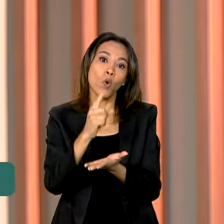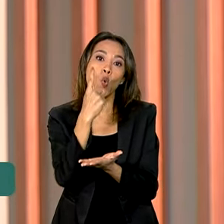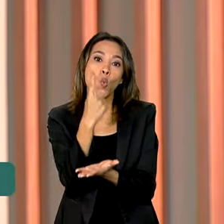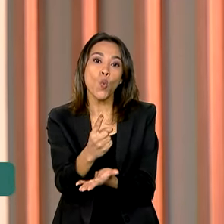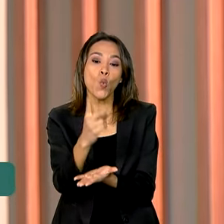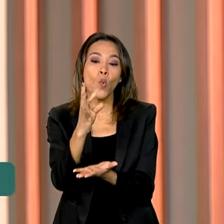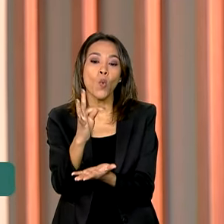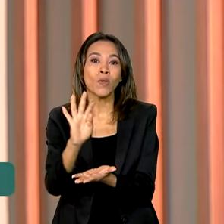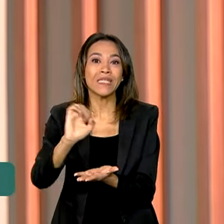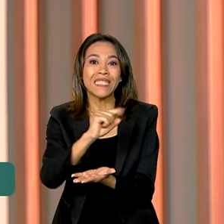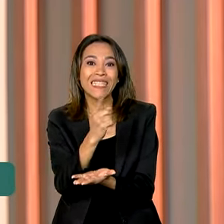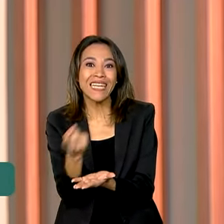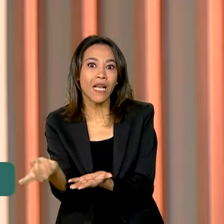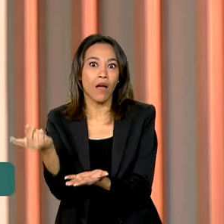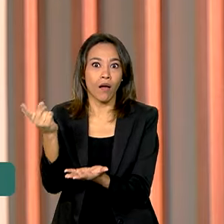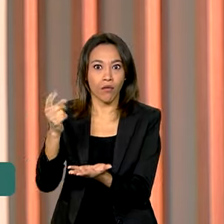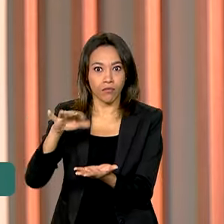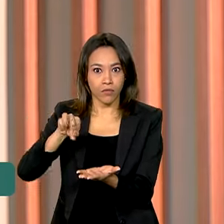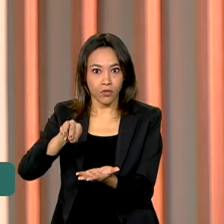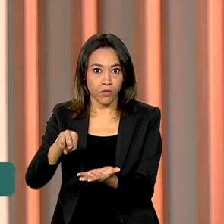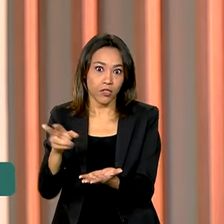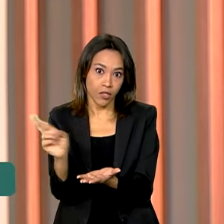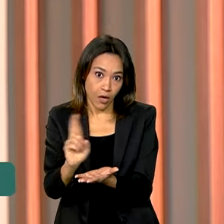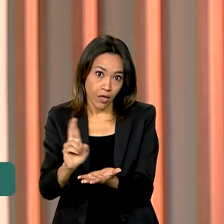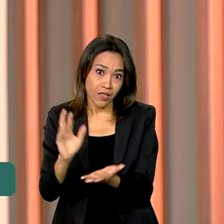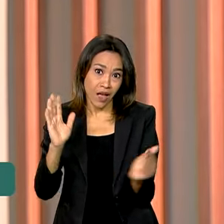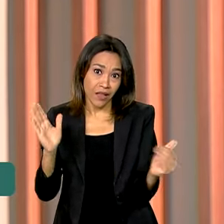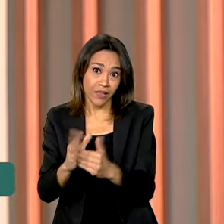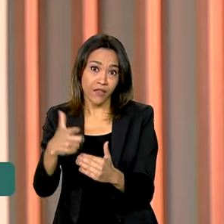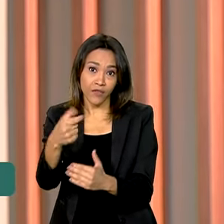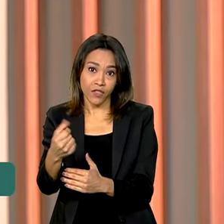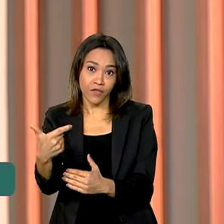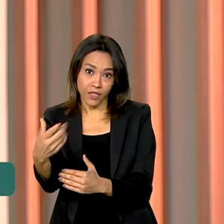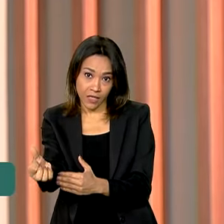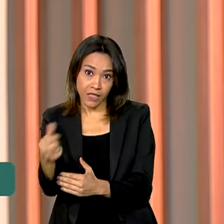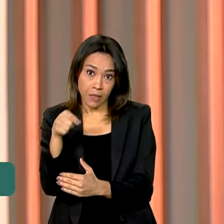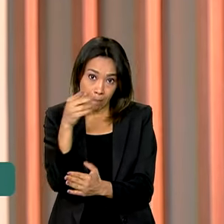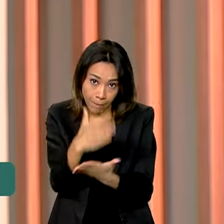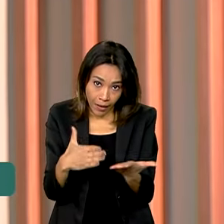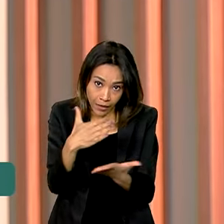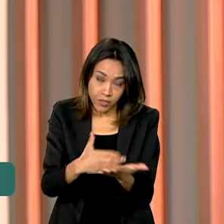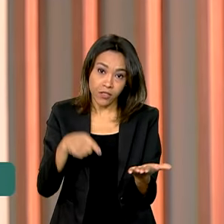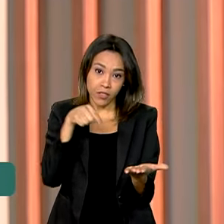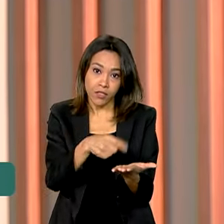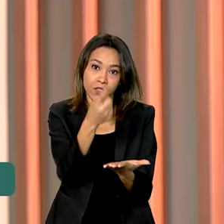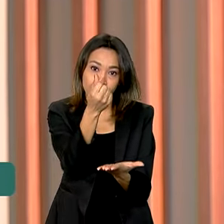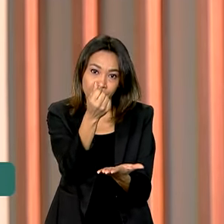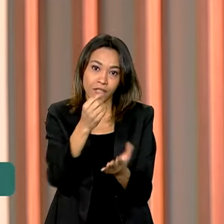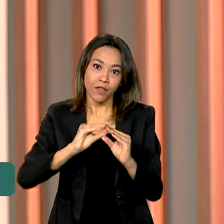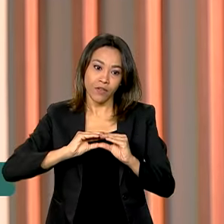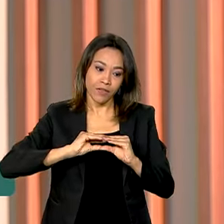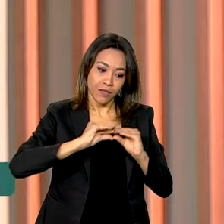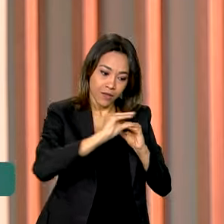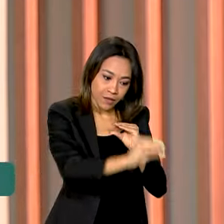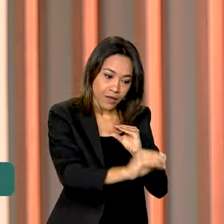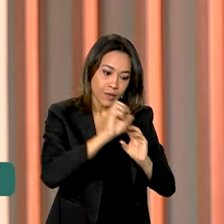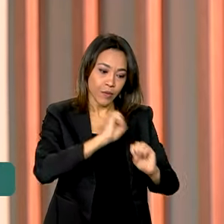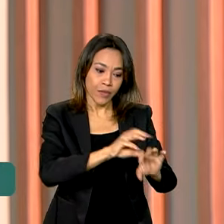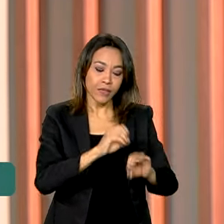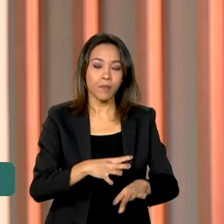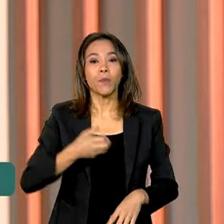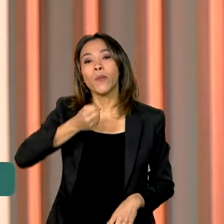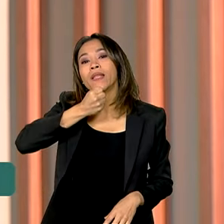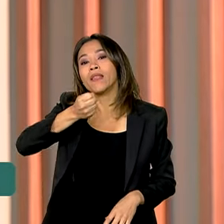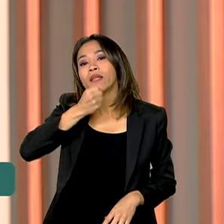reais até 2026. Parte deste valor será destinado à educação. Em entrevista ao programa A Voz do